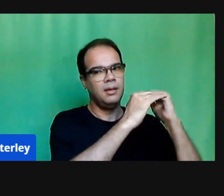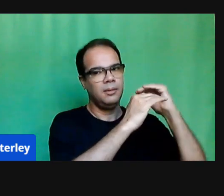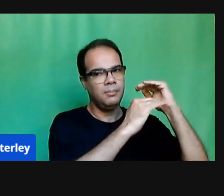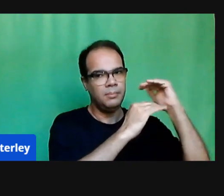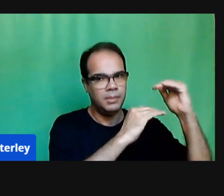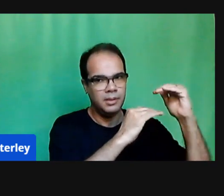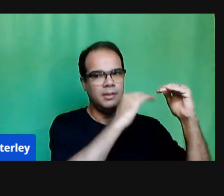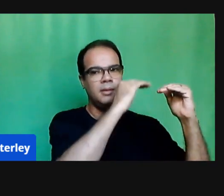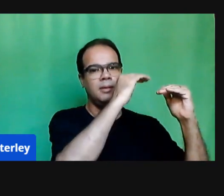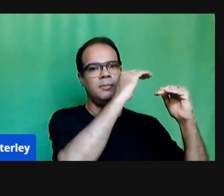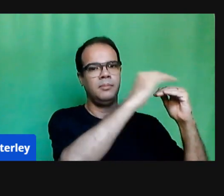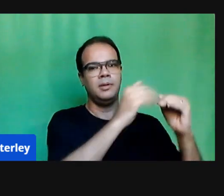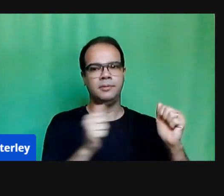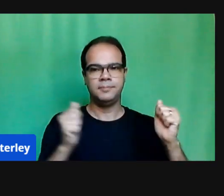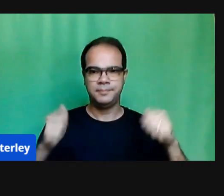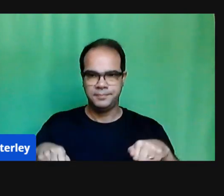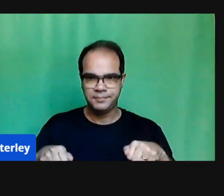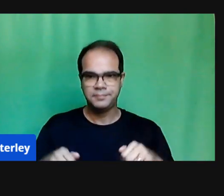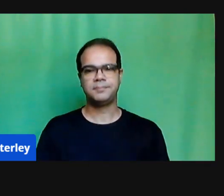diante disso,